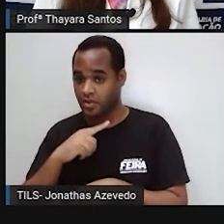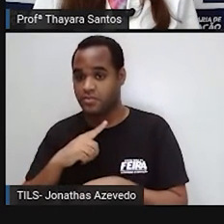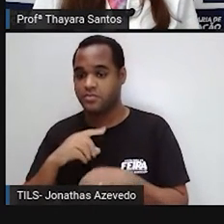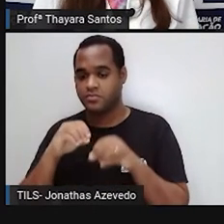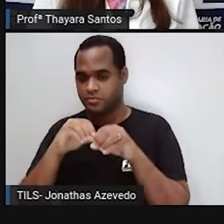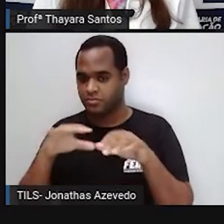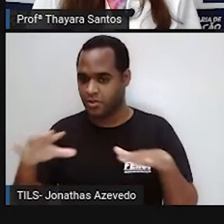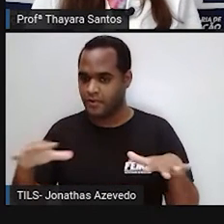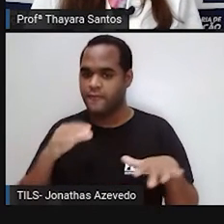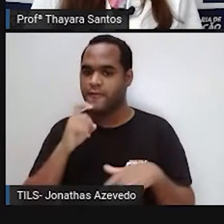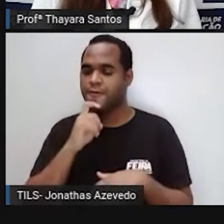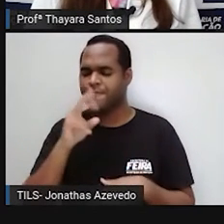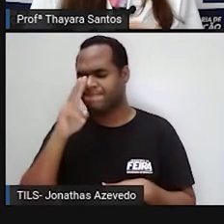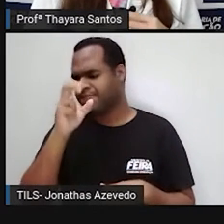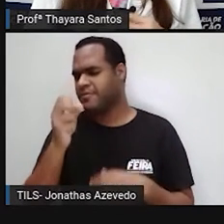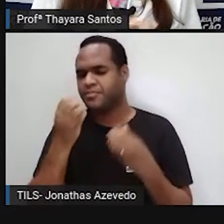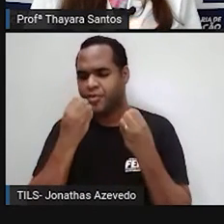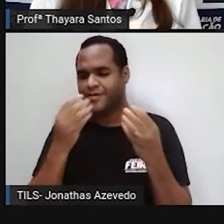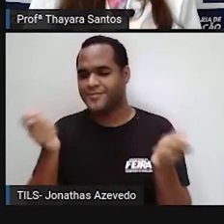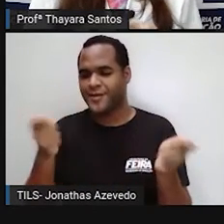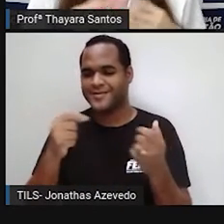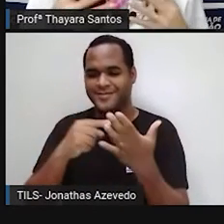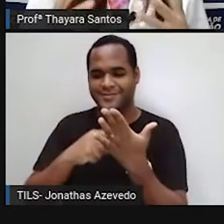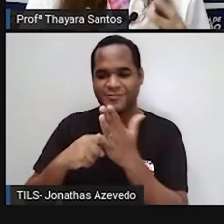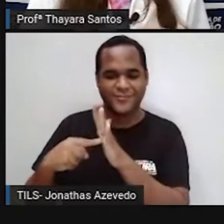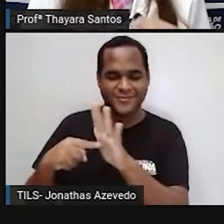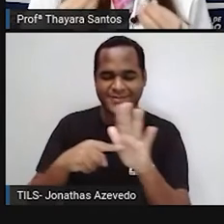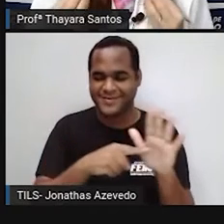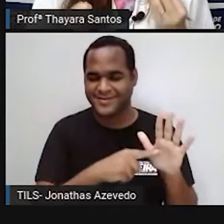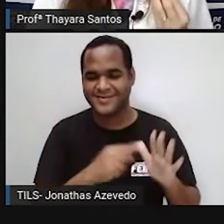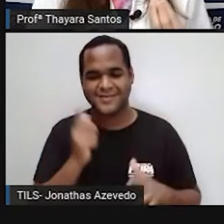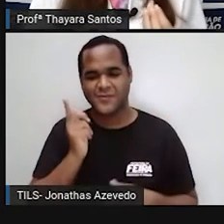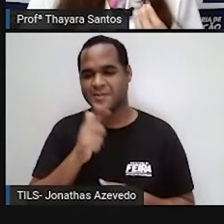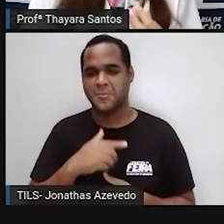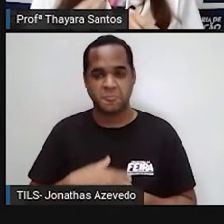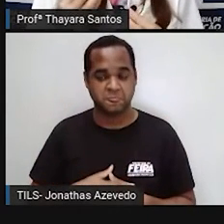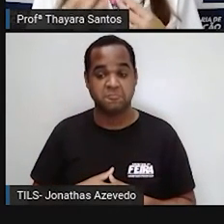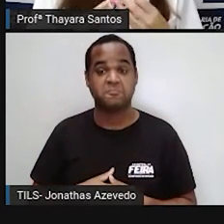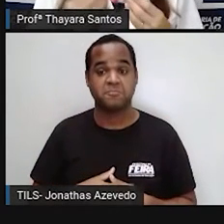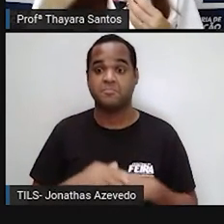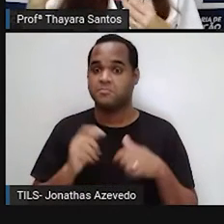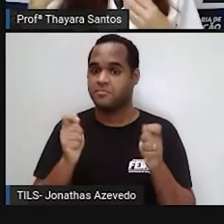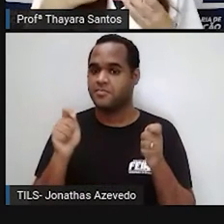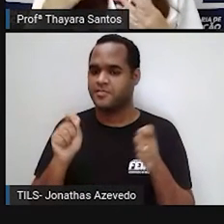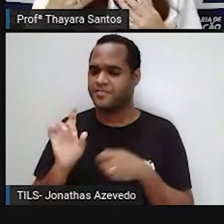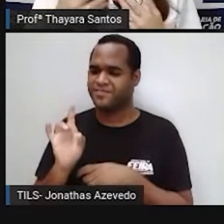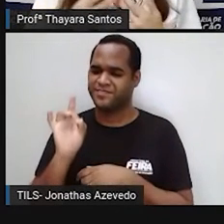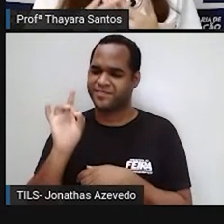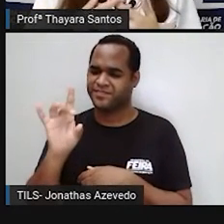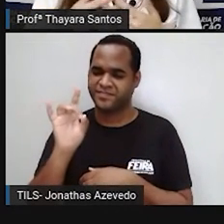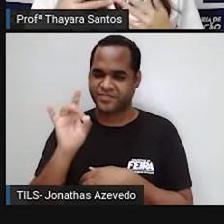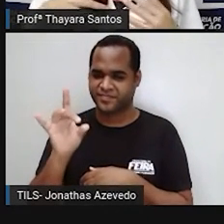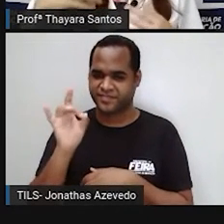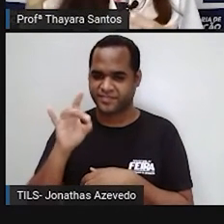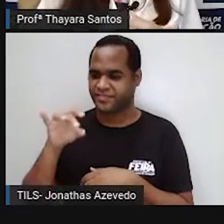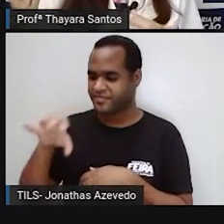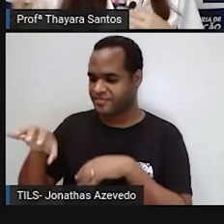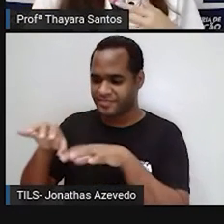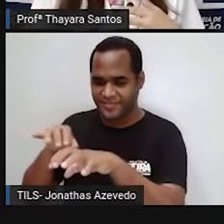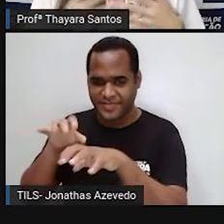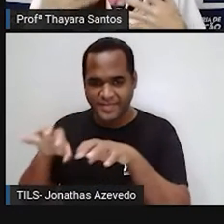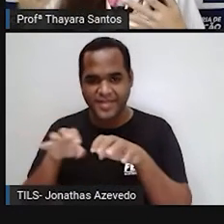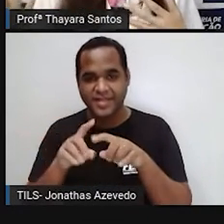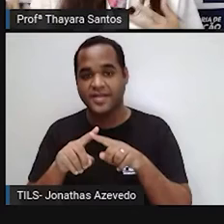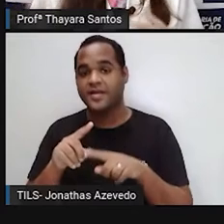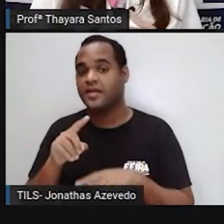responsável por isso. E, justamente, por ele ter essas condições muito especiais, a gente sabe que lá na região dos polos tem época que